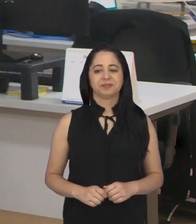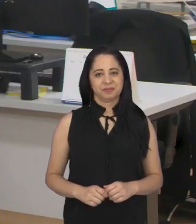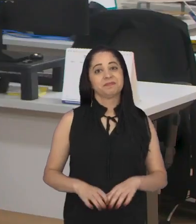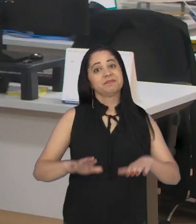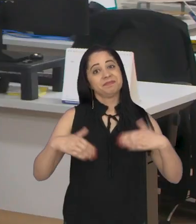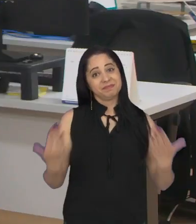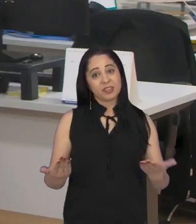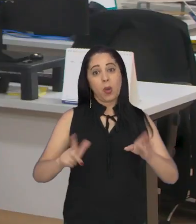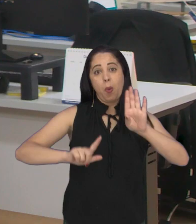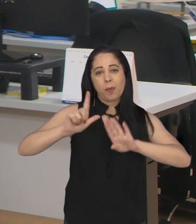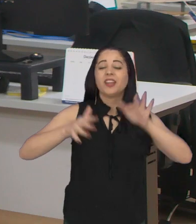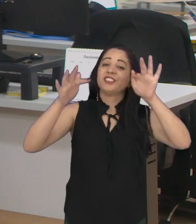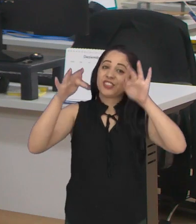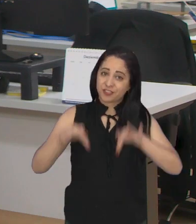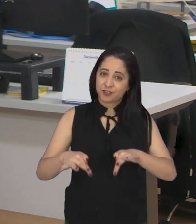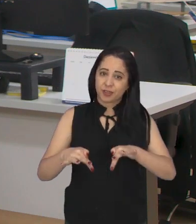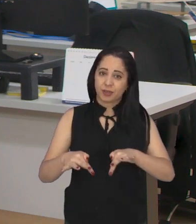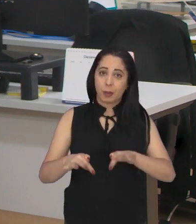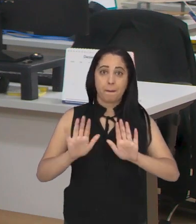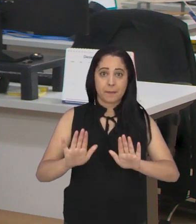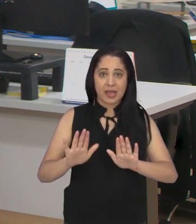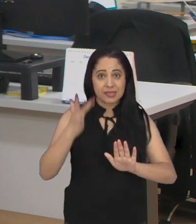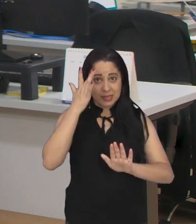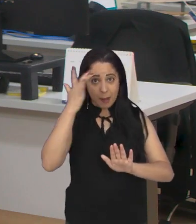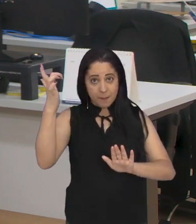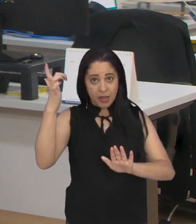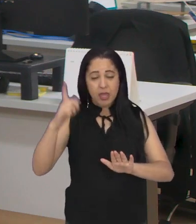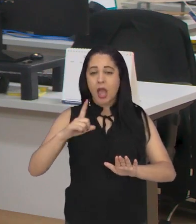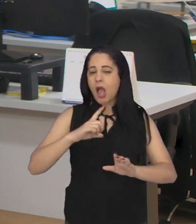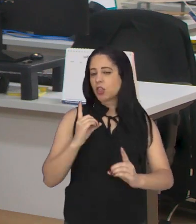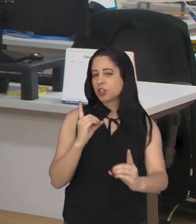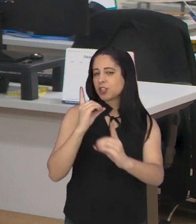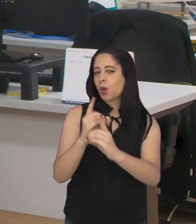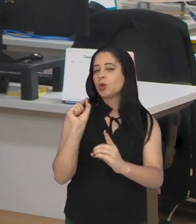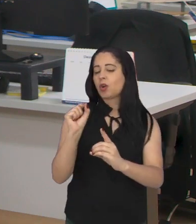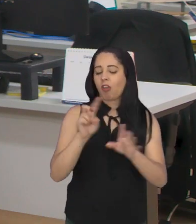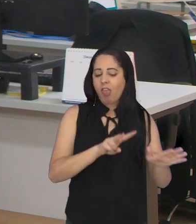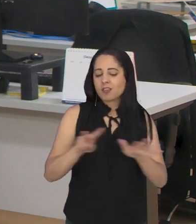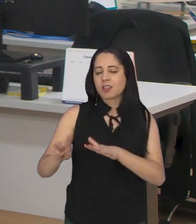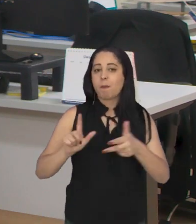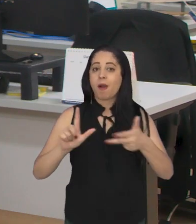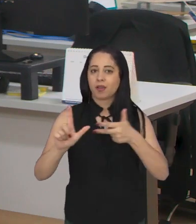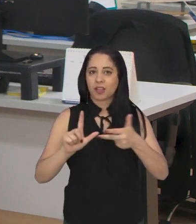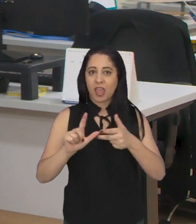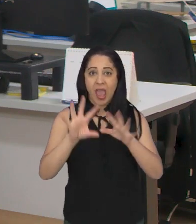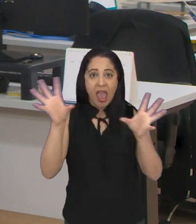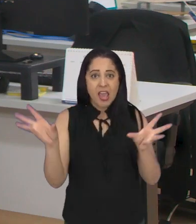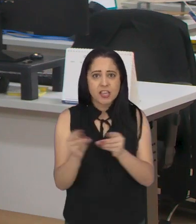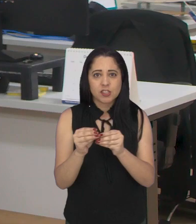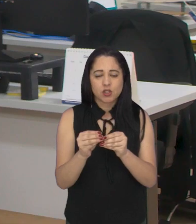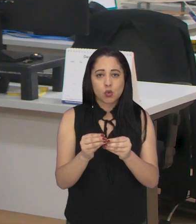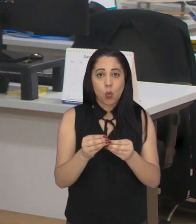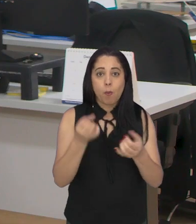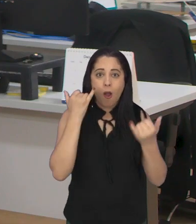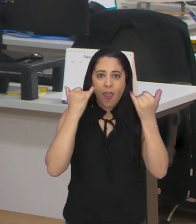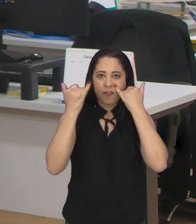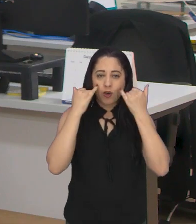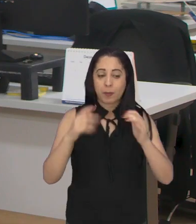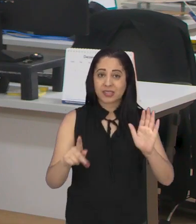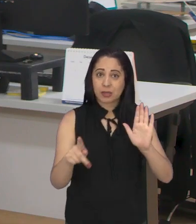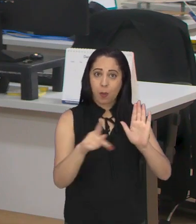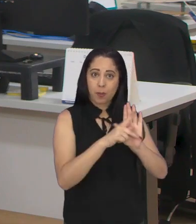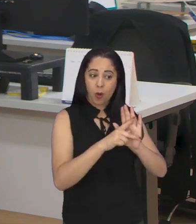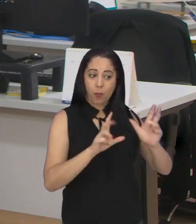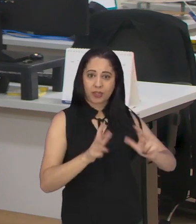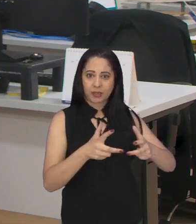Bom, então é isso. A gente fica por aqui com o Boletim de hoje. Mas amanhã o nosso encontro é no Semana Legislativa. O nosso resumão dos assuntos que marcaram a